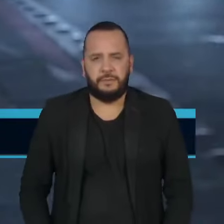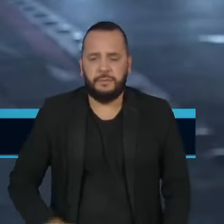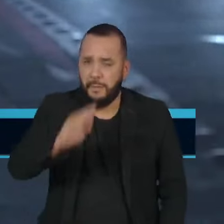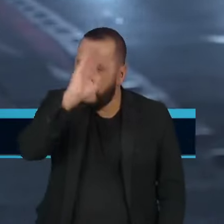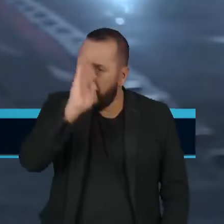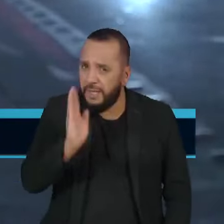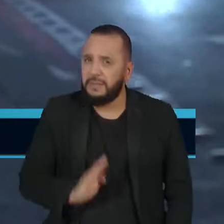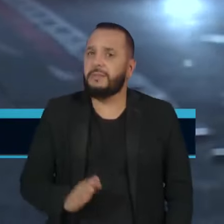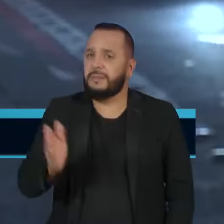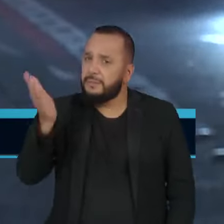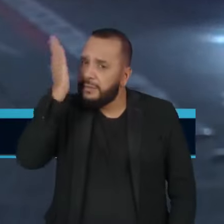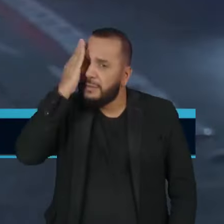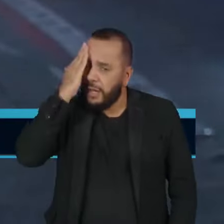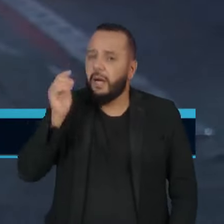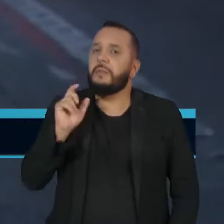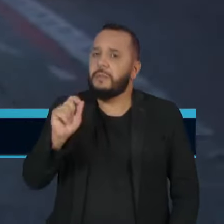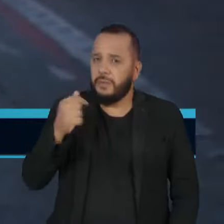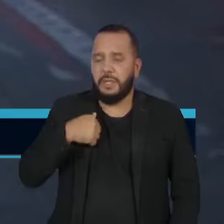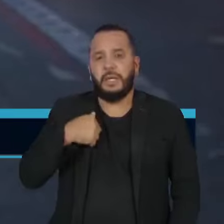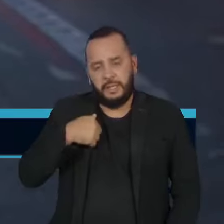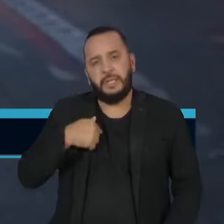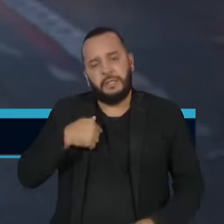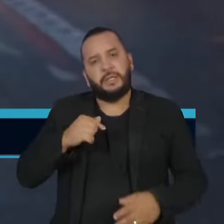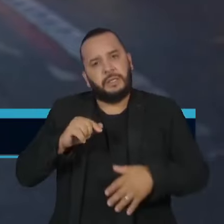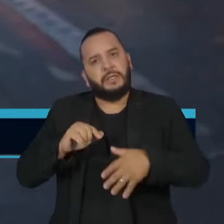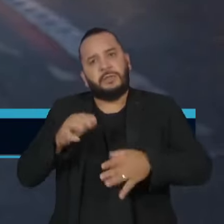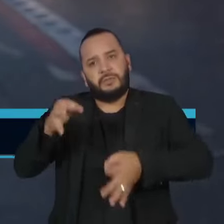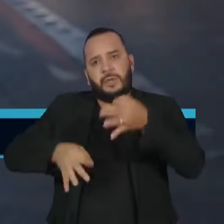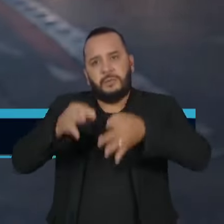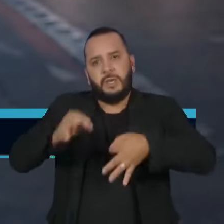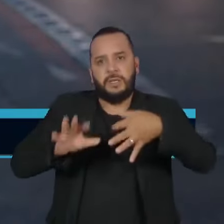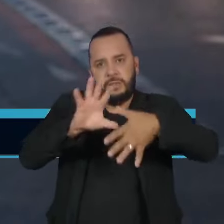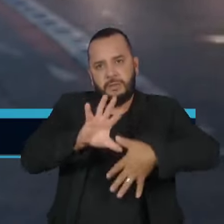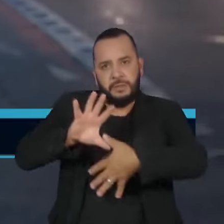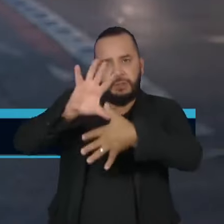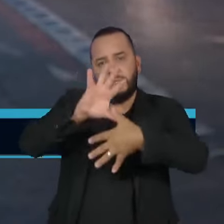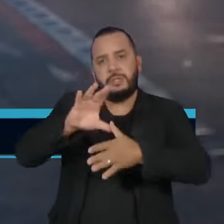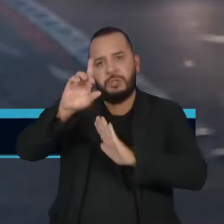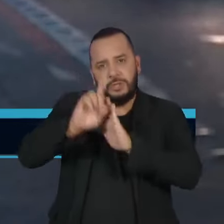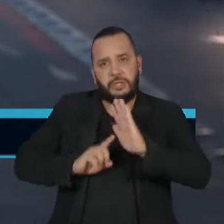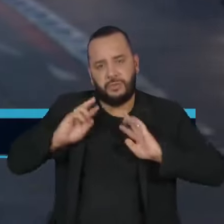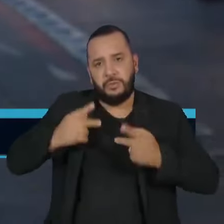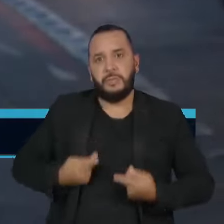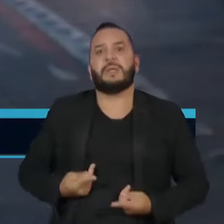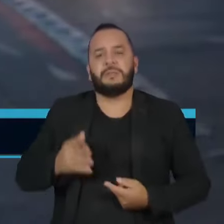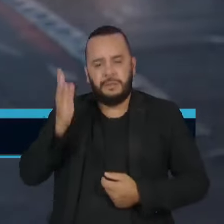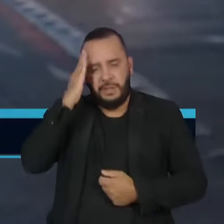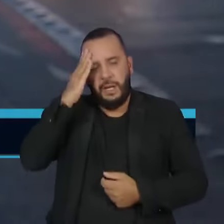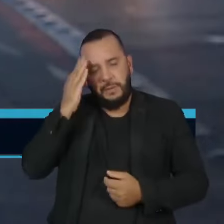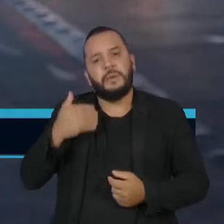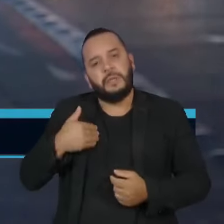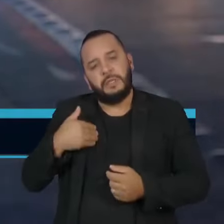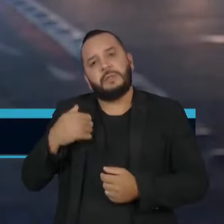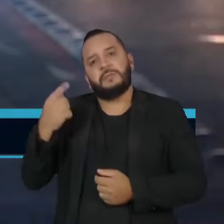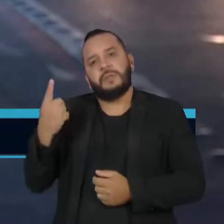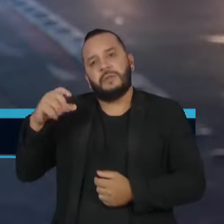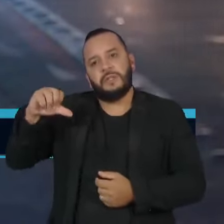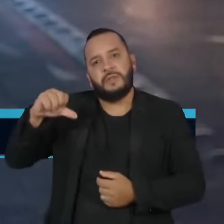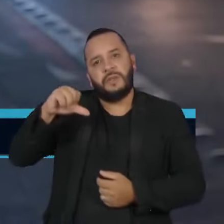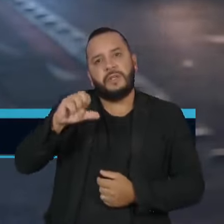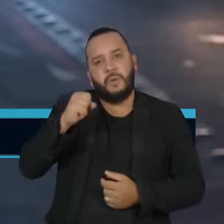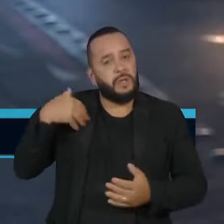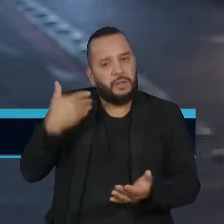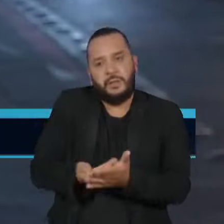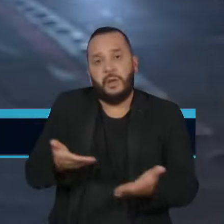reconhece a competência da Corte Interamericana de Direitos Humanos desde 1998, o que significa que uma